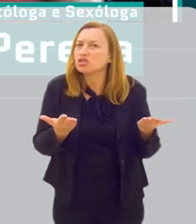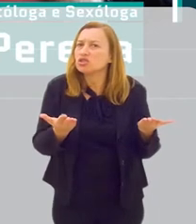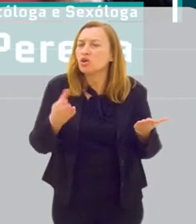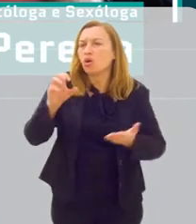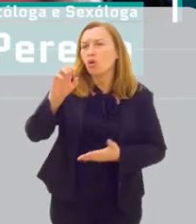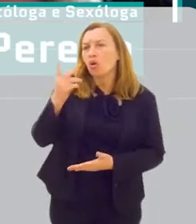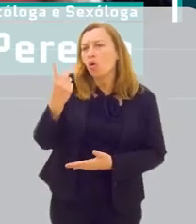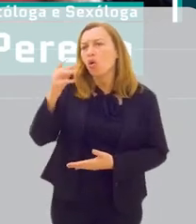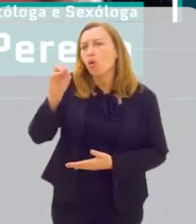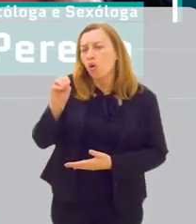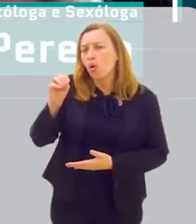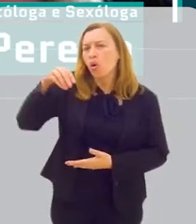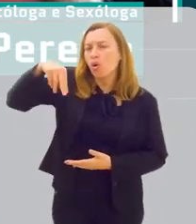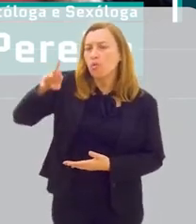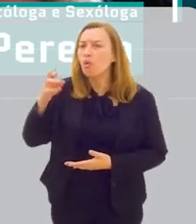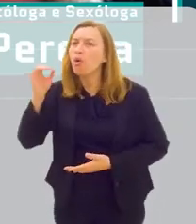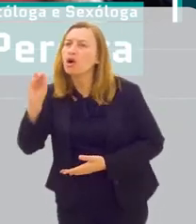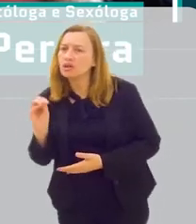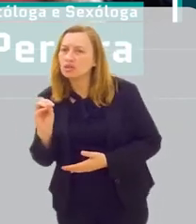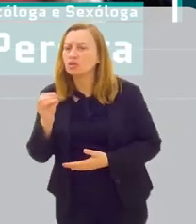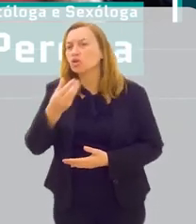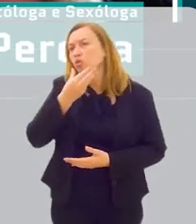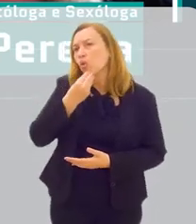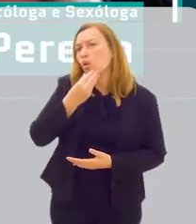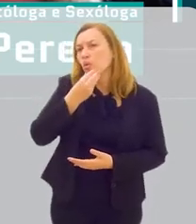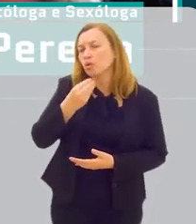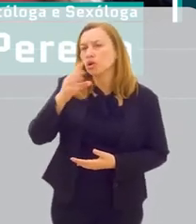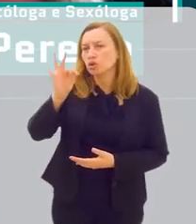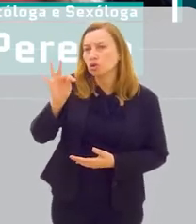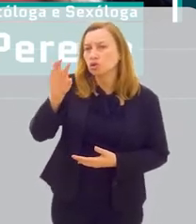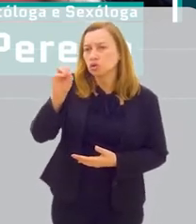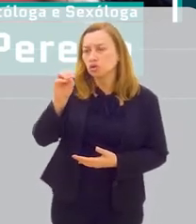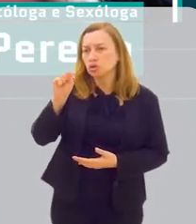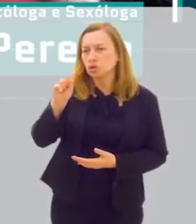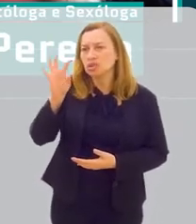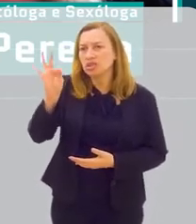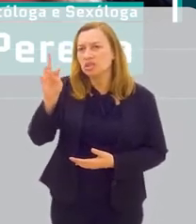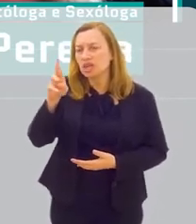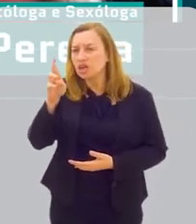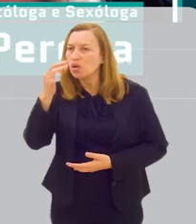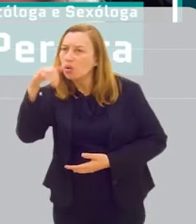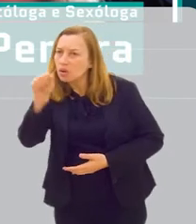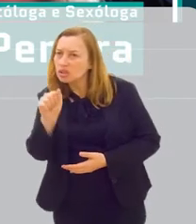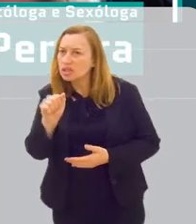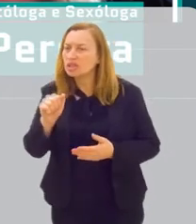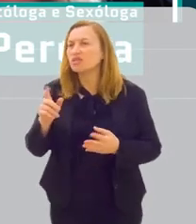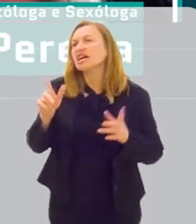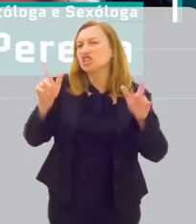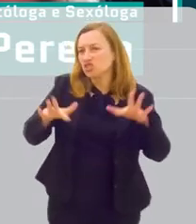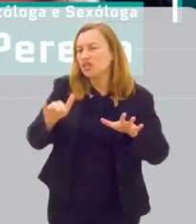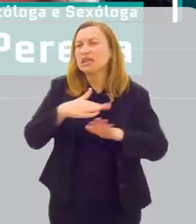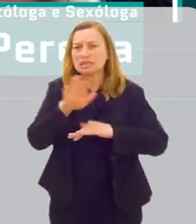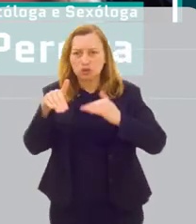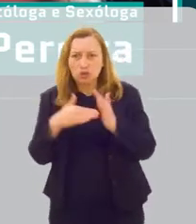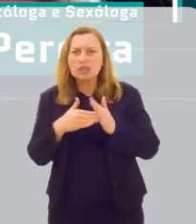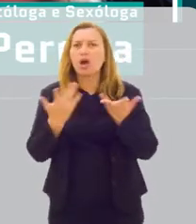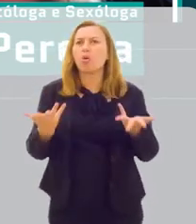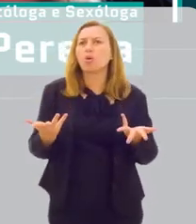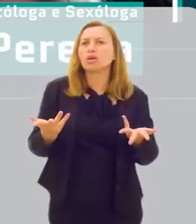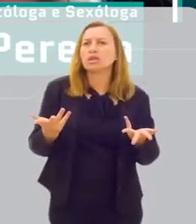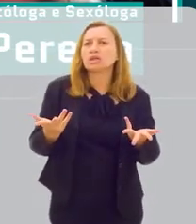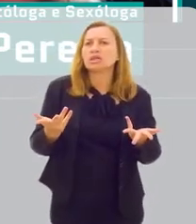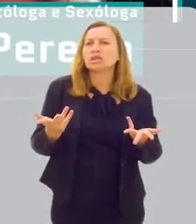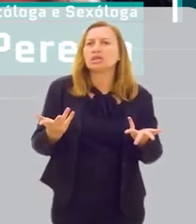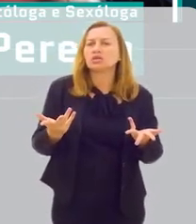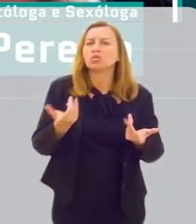hormônio, por exemplo, nos homens, a testosterona, e isso faz total diferença